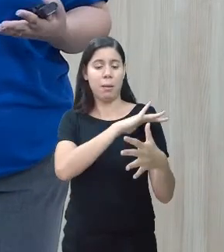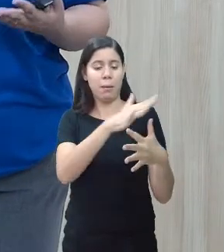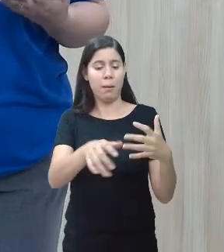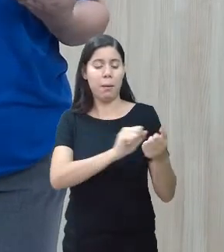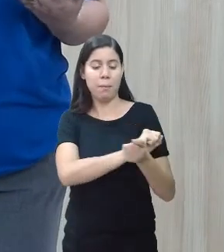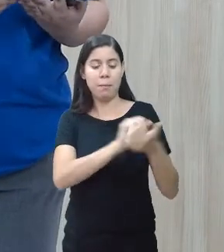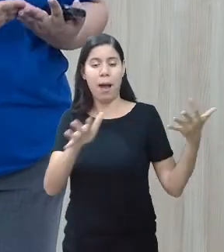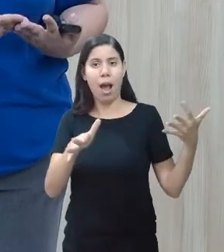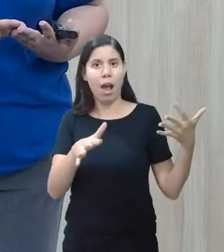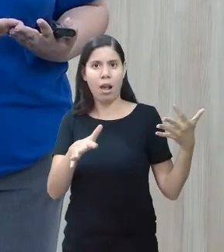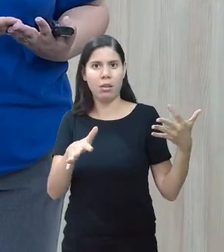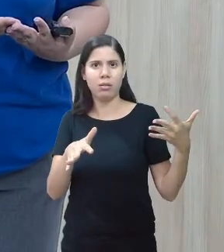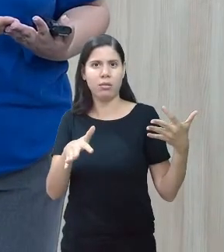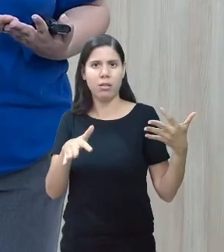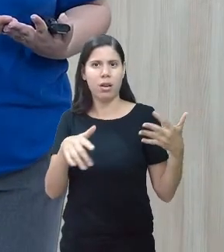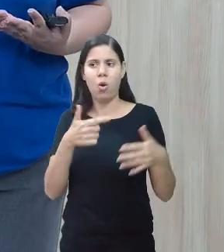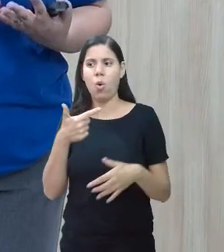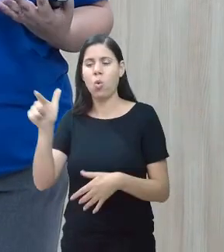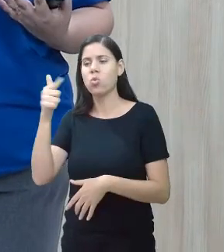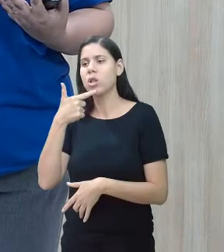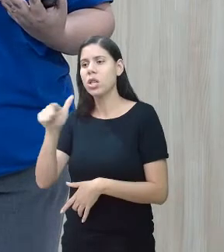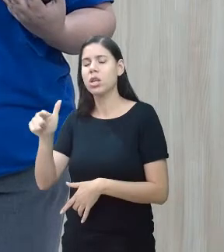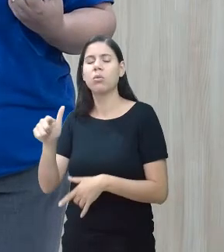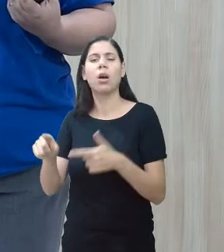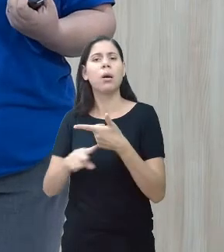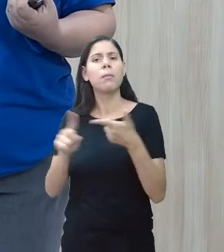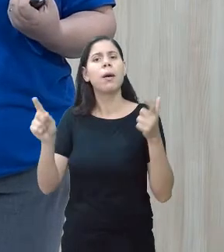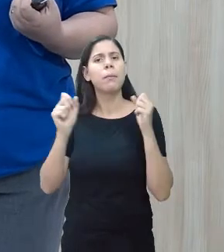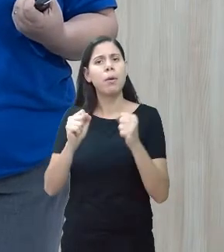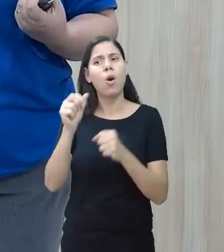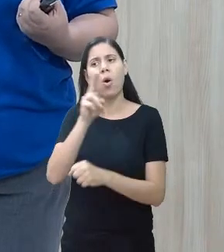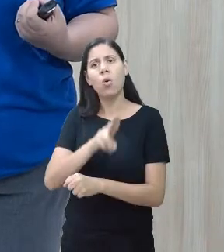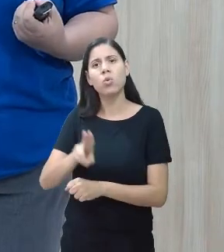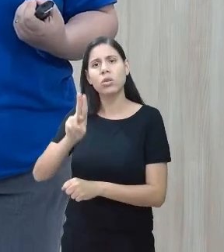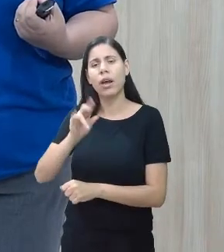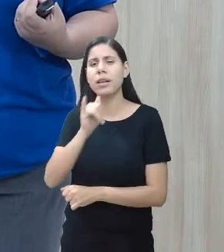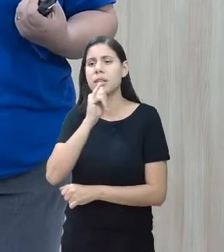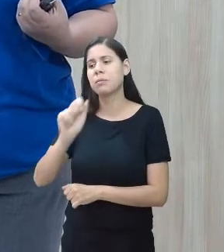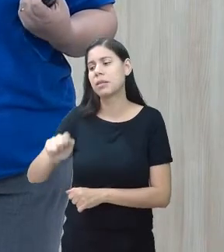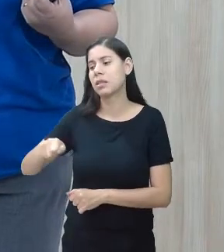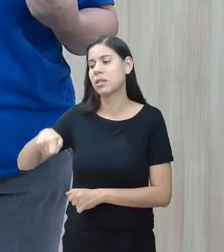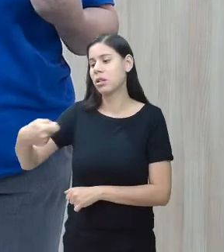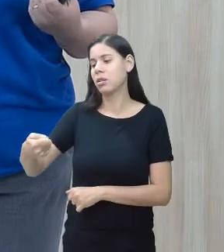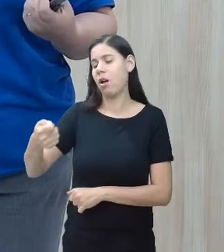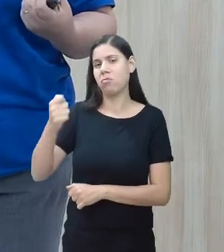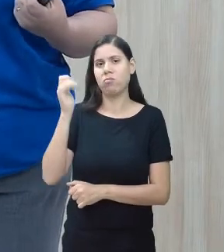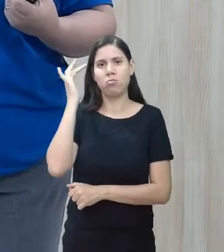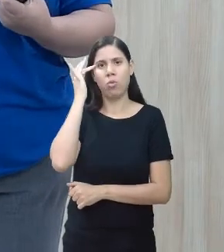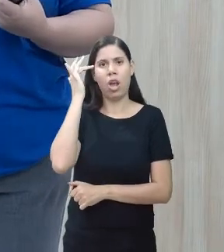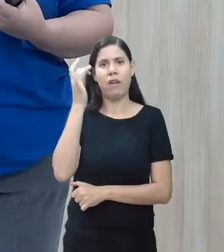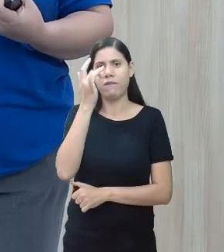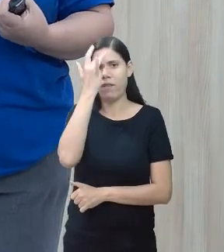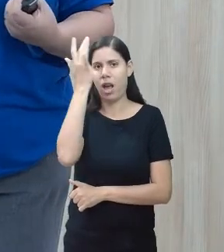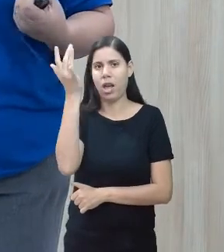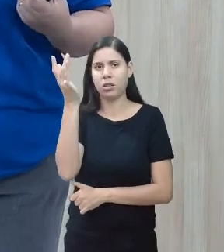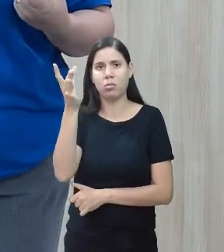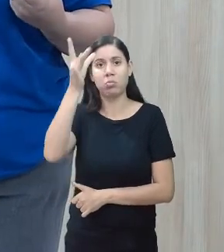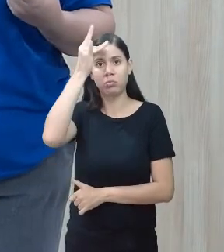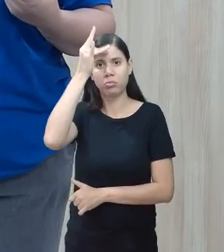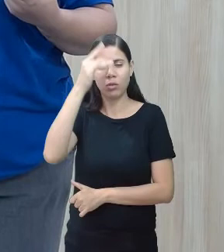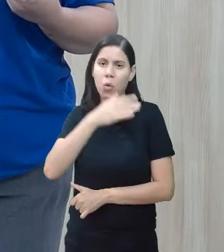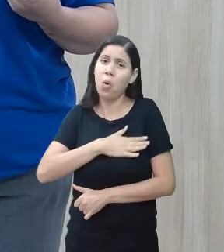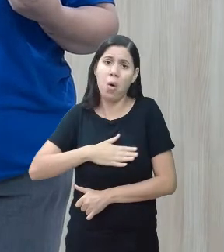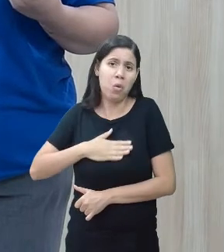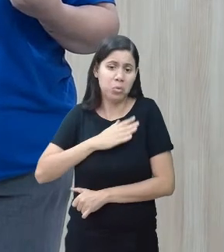ele não vai aprender outra língua, mas ele pode fazer uso de um sinal que ele ache fácil, que ele goste de